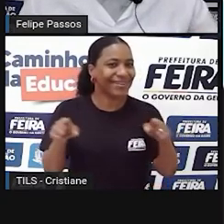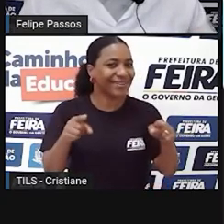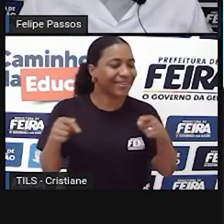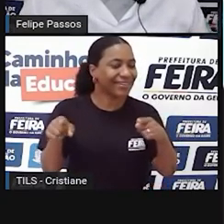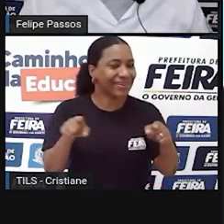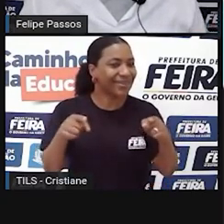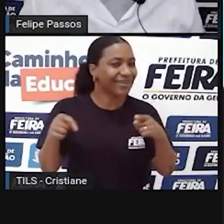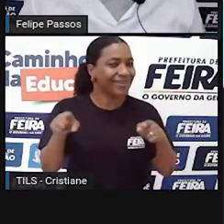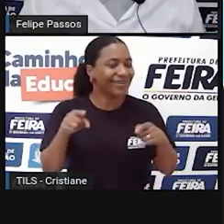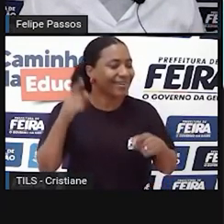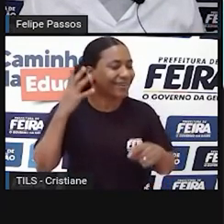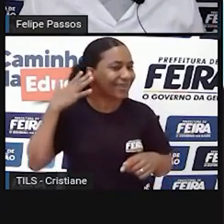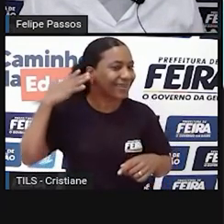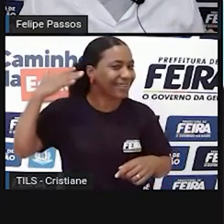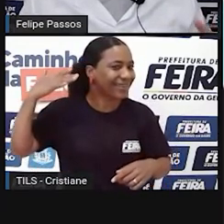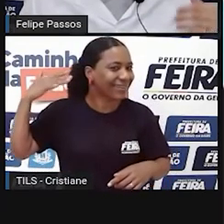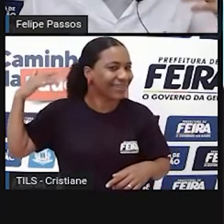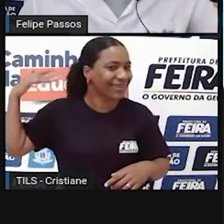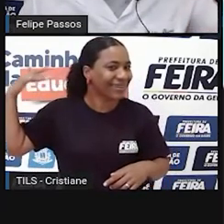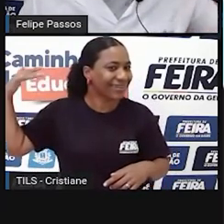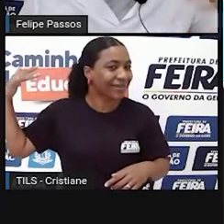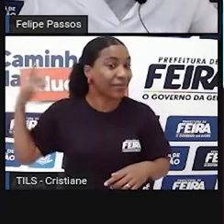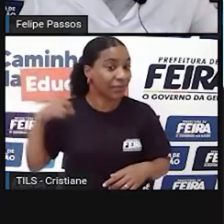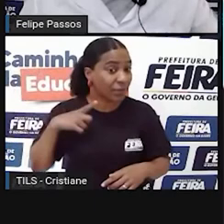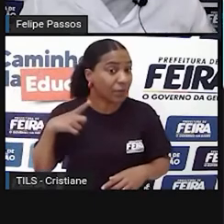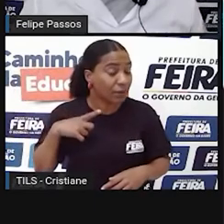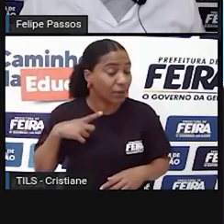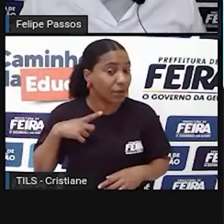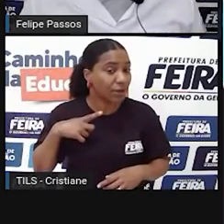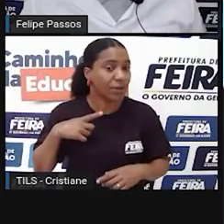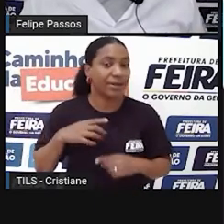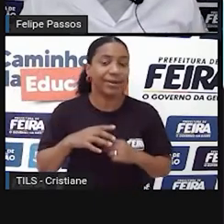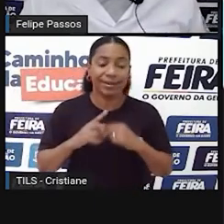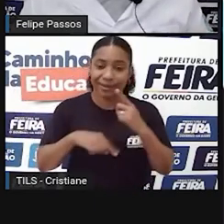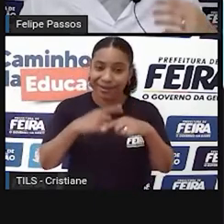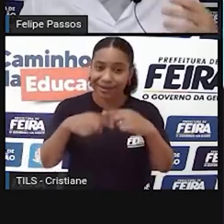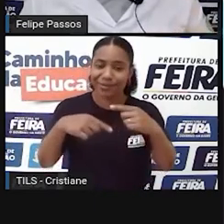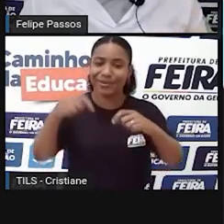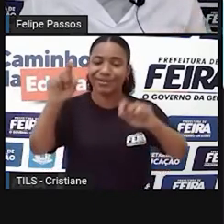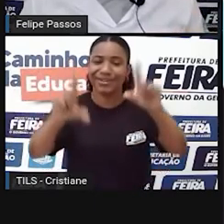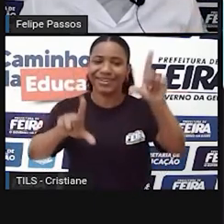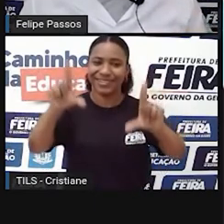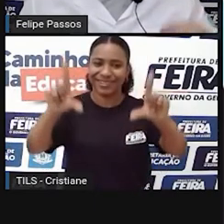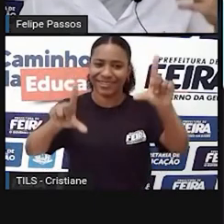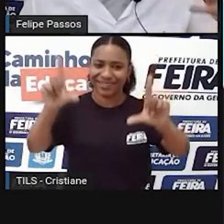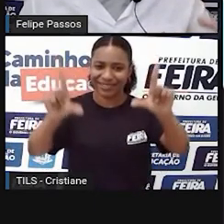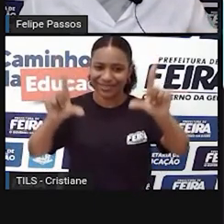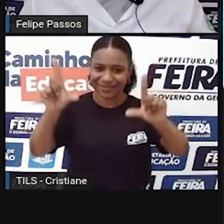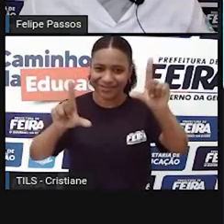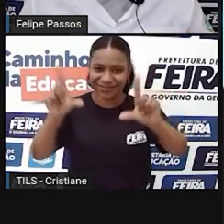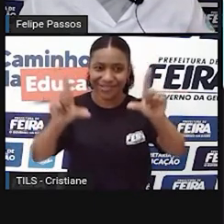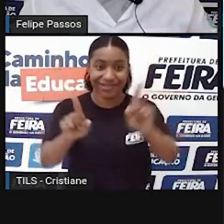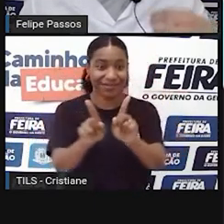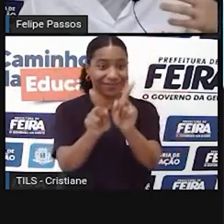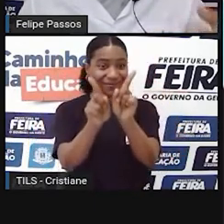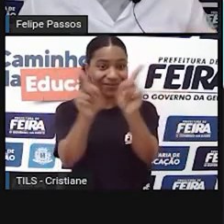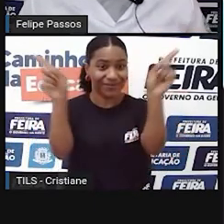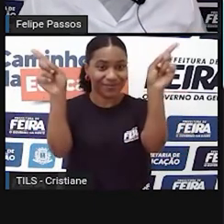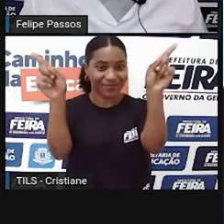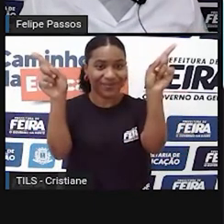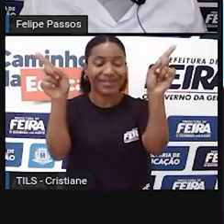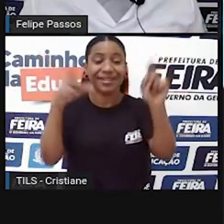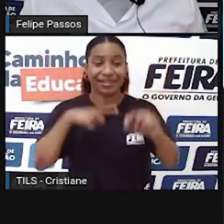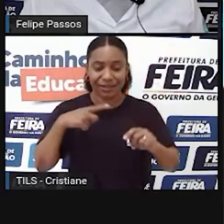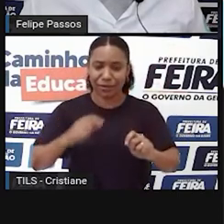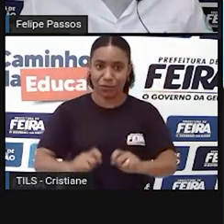ao vivo para ver uma música sendo tocada. Depois de algum tempo veio a TV, o sinal de TV manda não só sons, mas